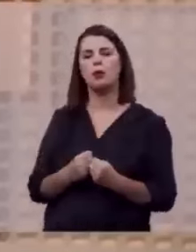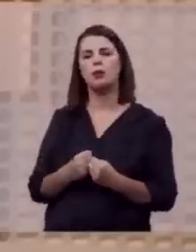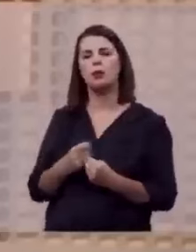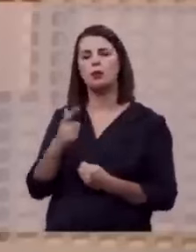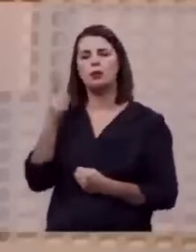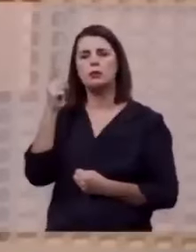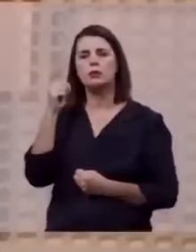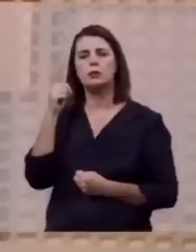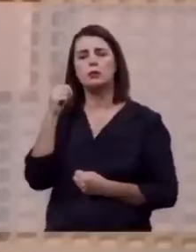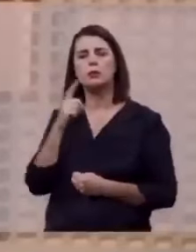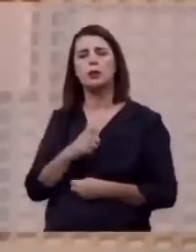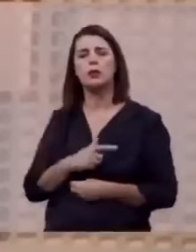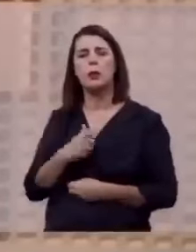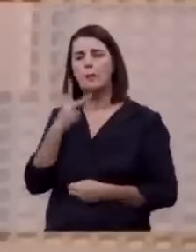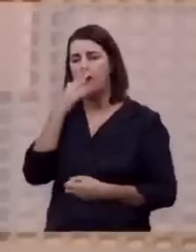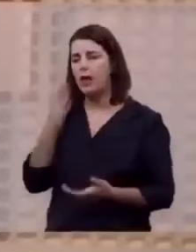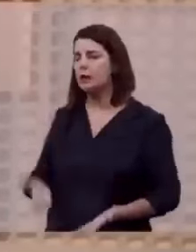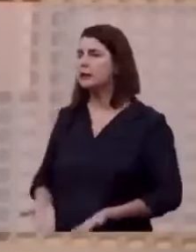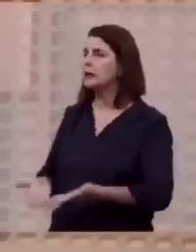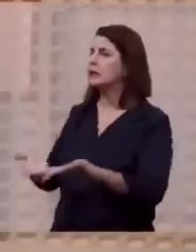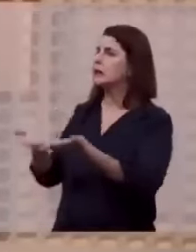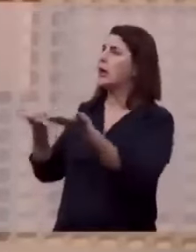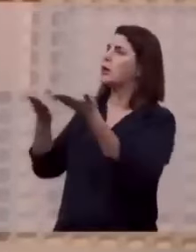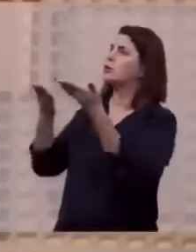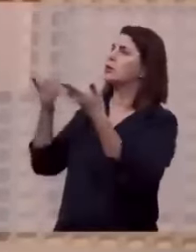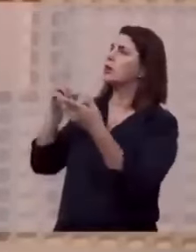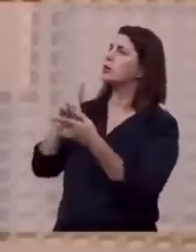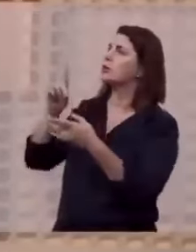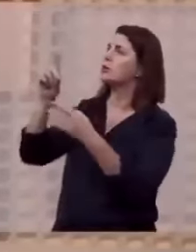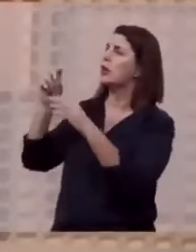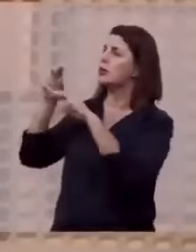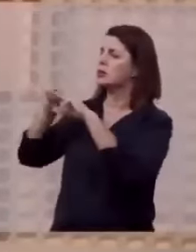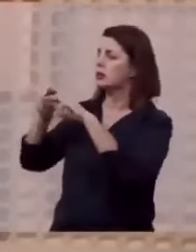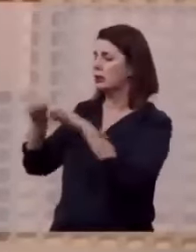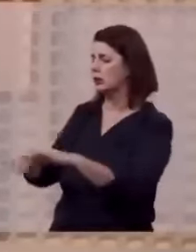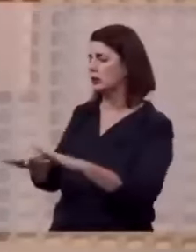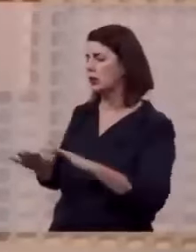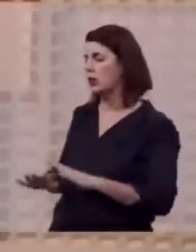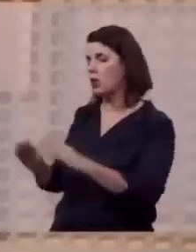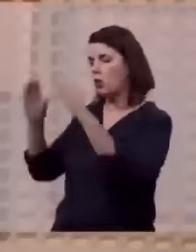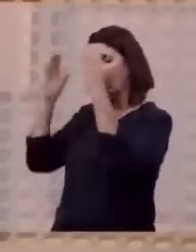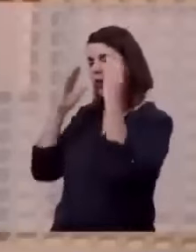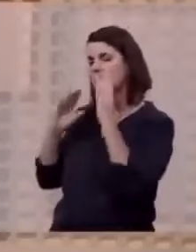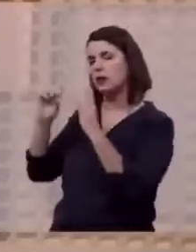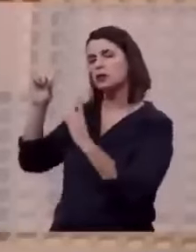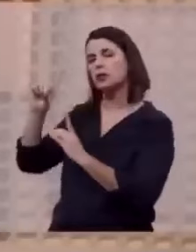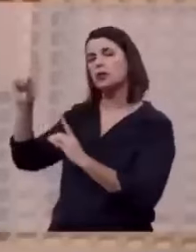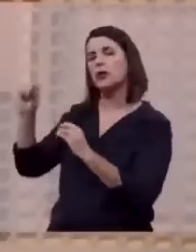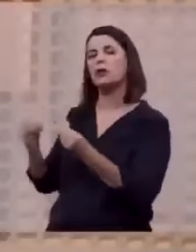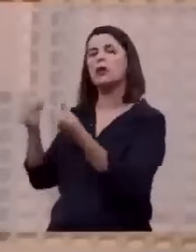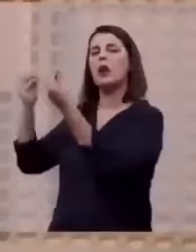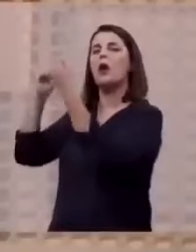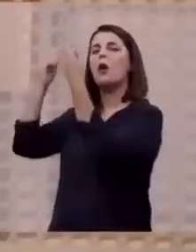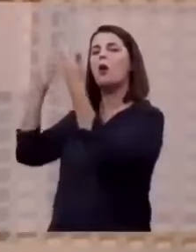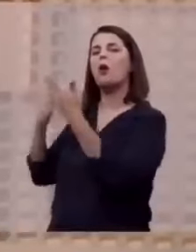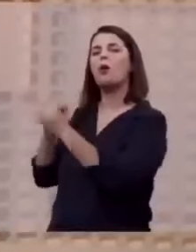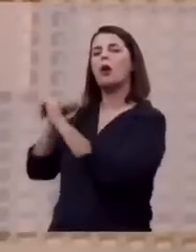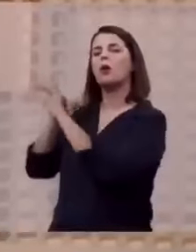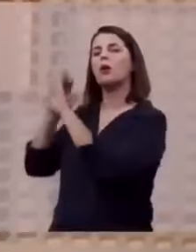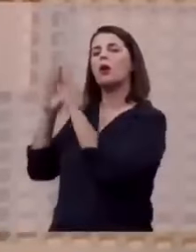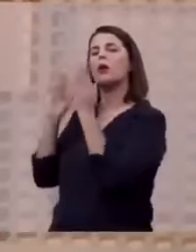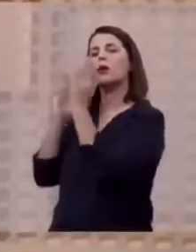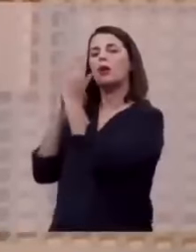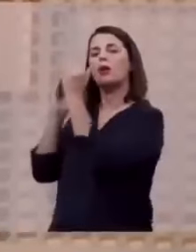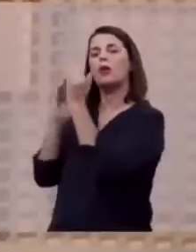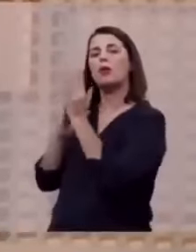arrebatadora, está exaltando aquele que está no trono e ao cordeiro de Deus, dando a ele toda a honra, toda a glória,